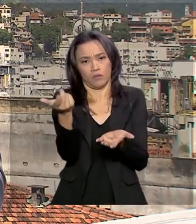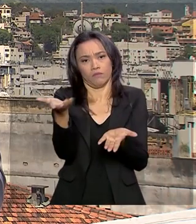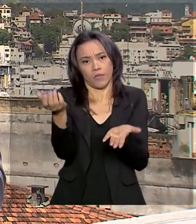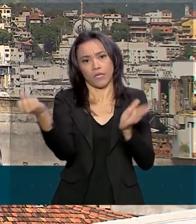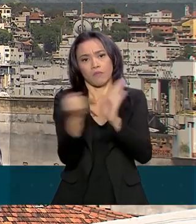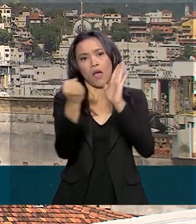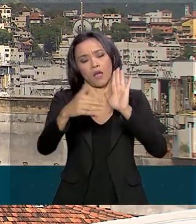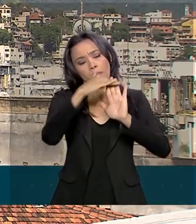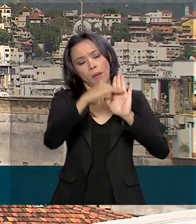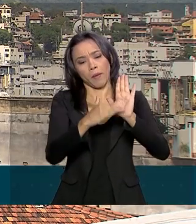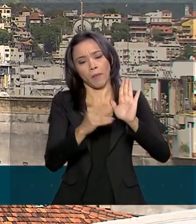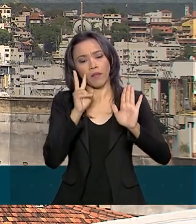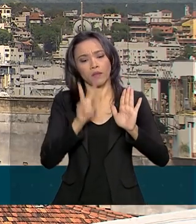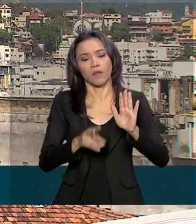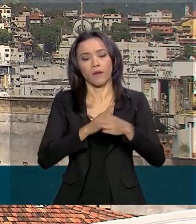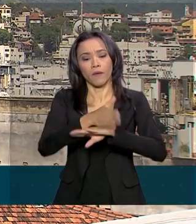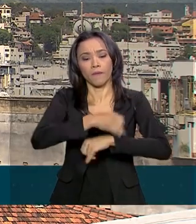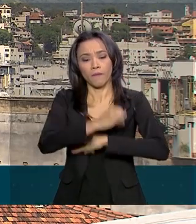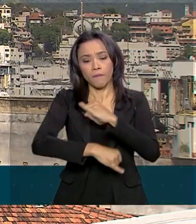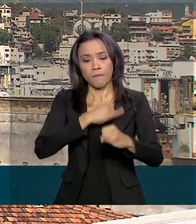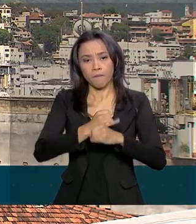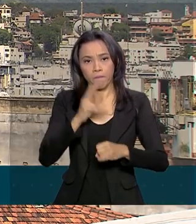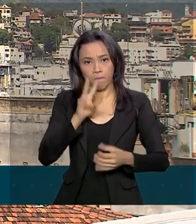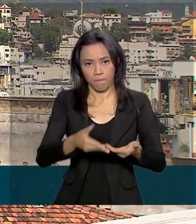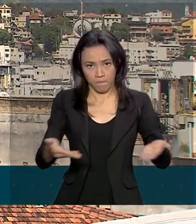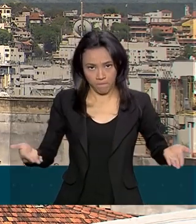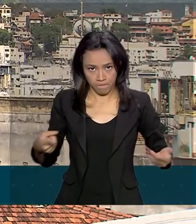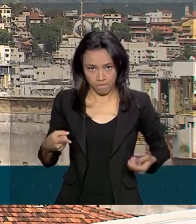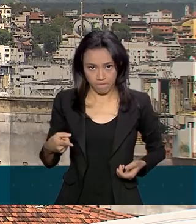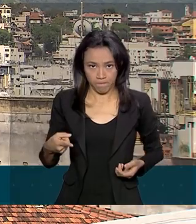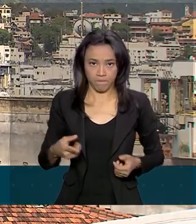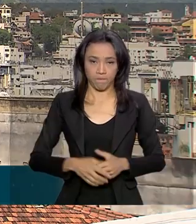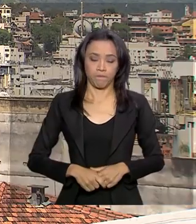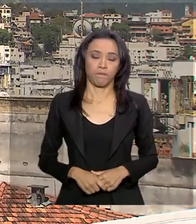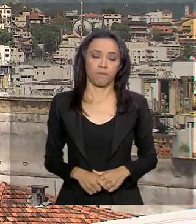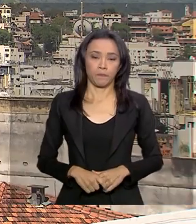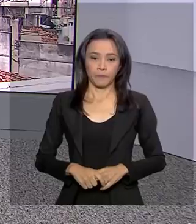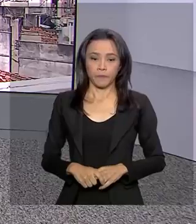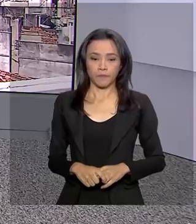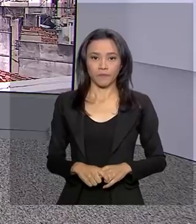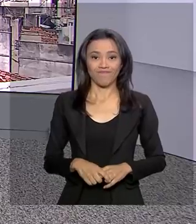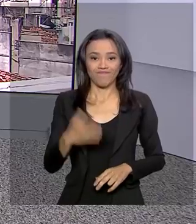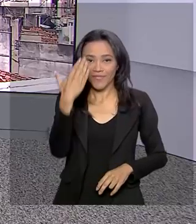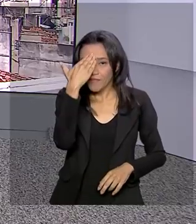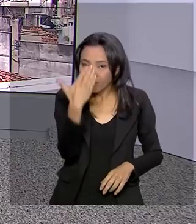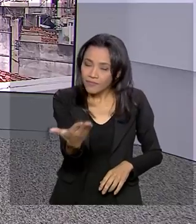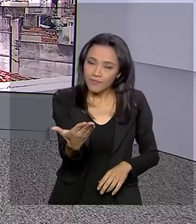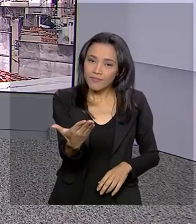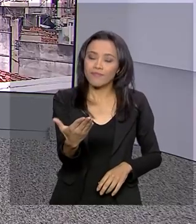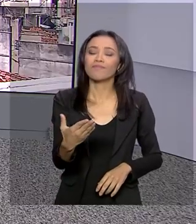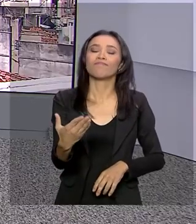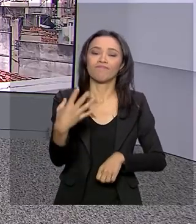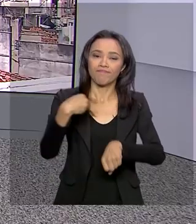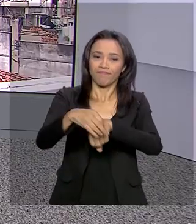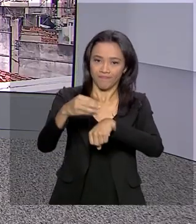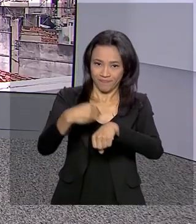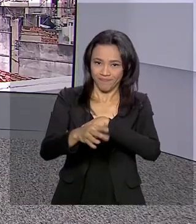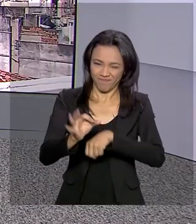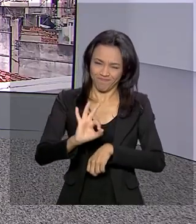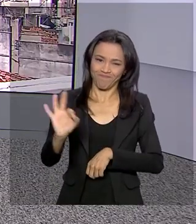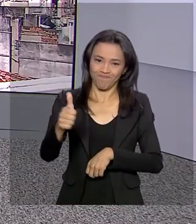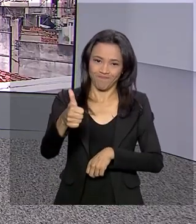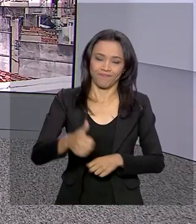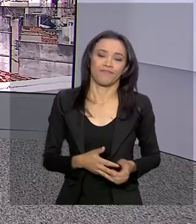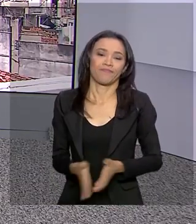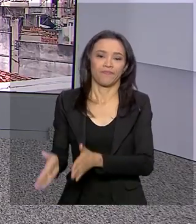conferida no site agricultura.gov.br. Mara. Obrigada, Tiago, pelas suas informações. Valeu